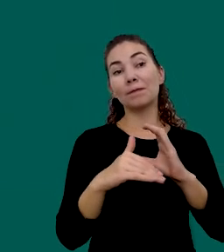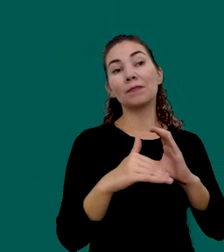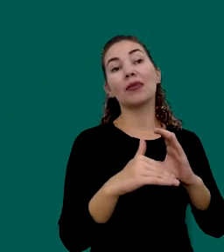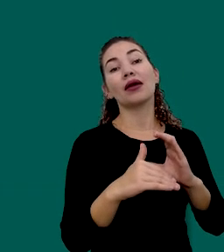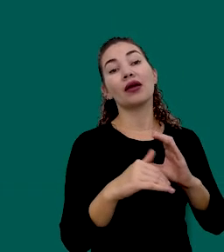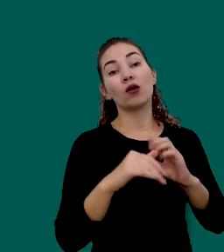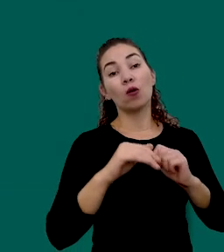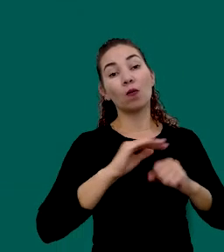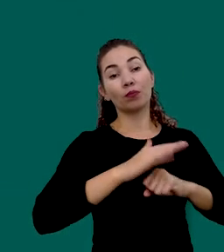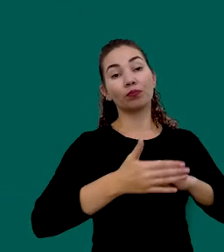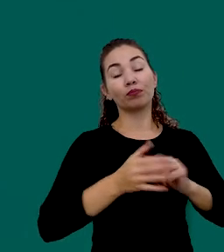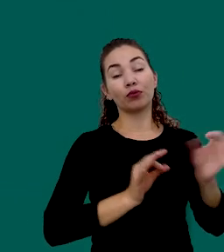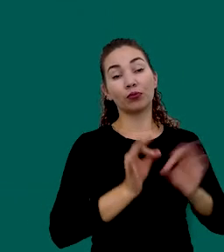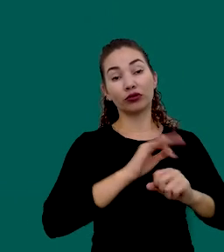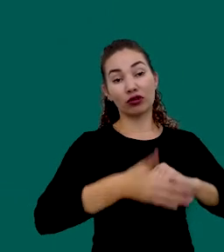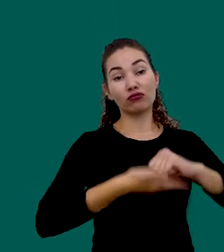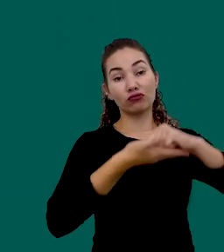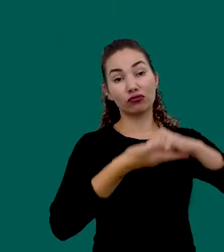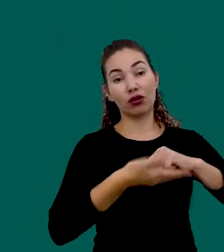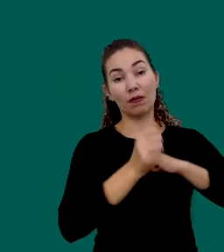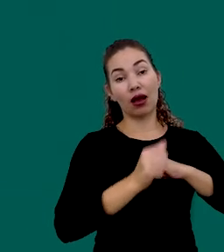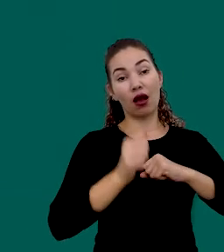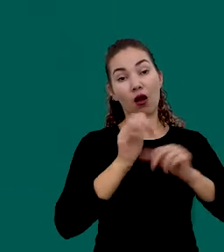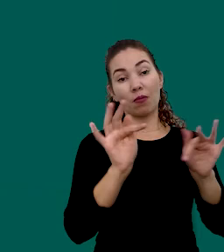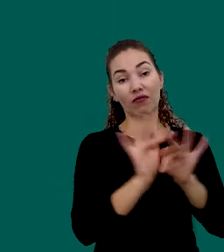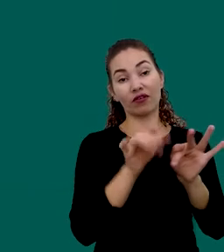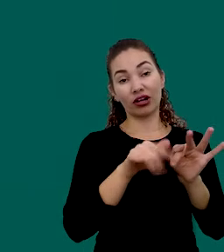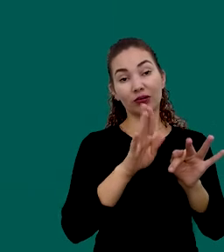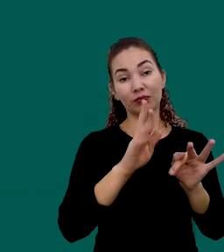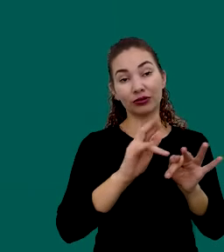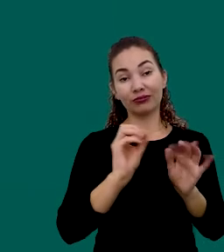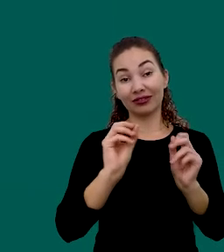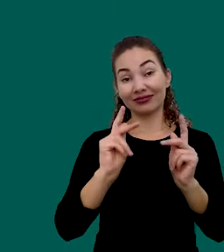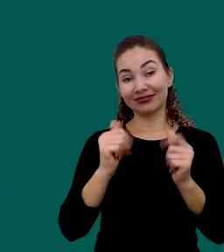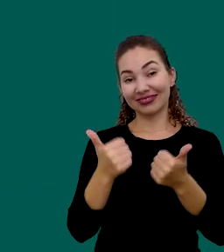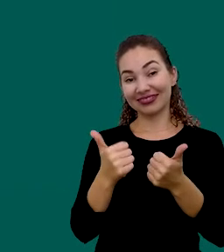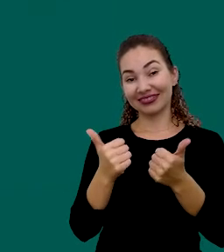Sustentabilidade Arroba FEVALI.br Tá ok